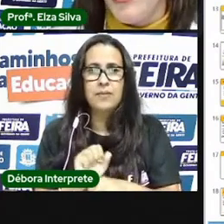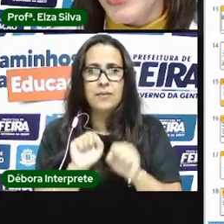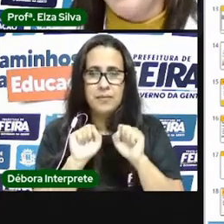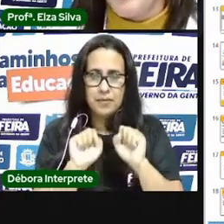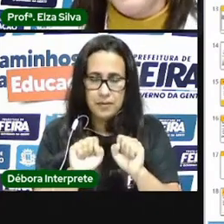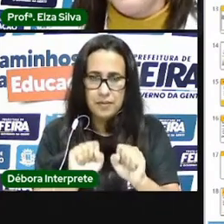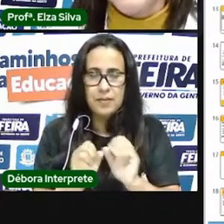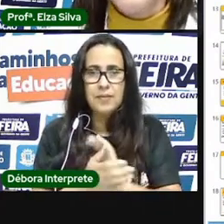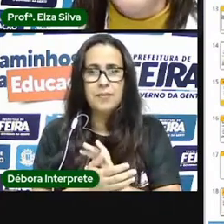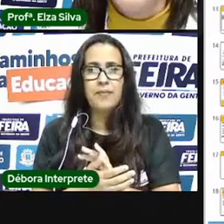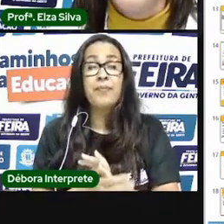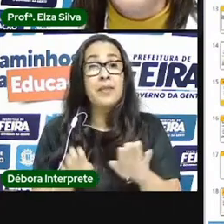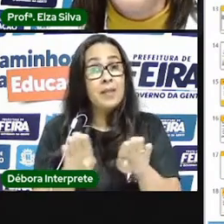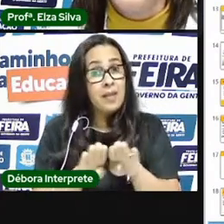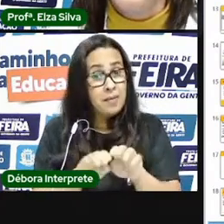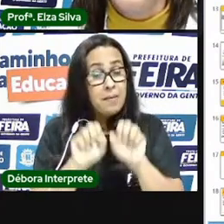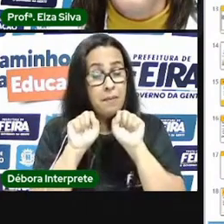a aula da Proelza